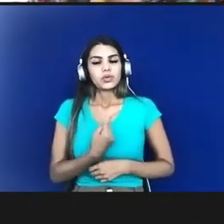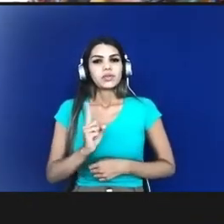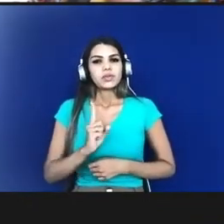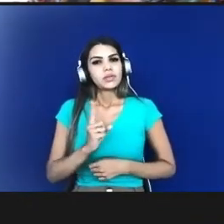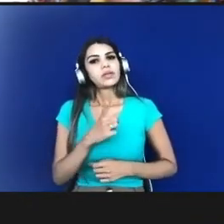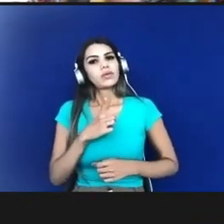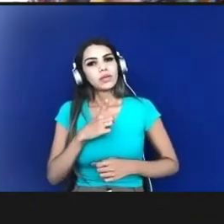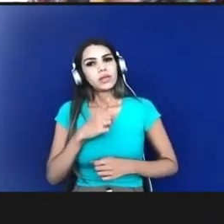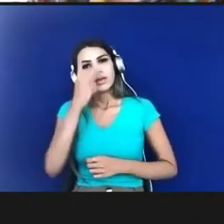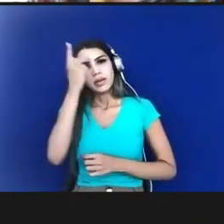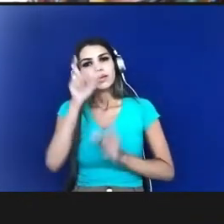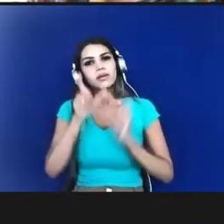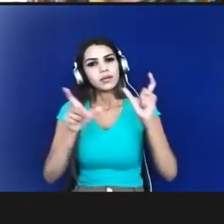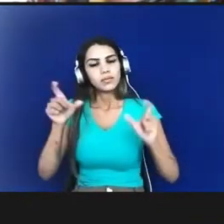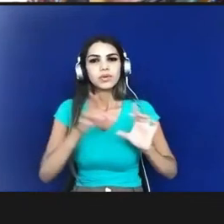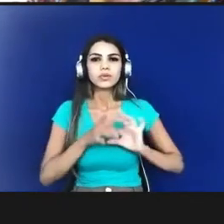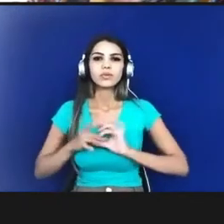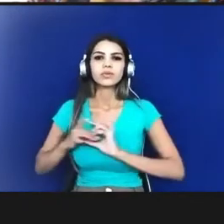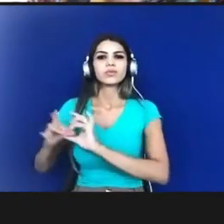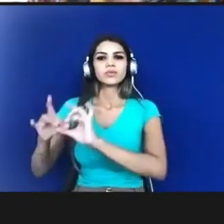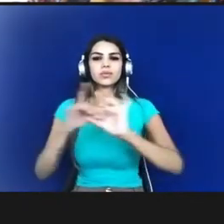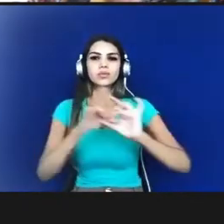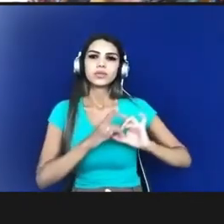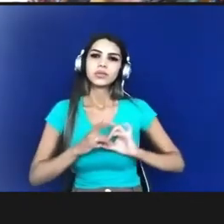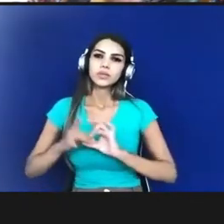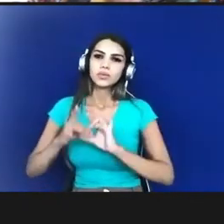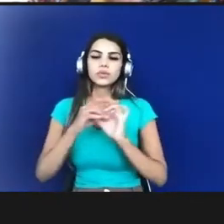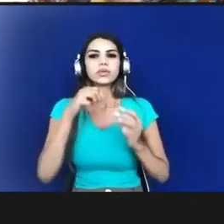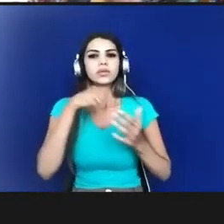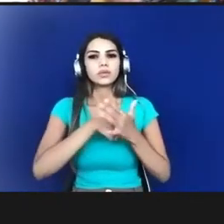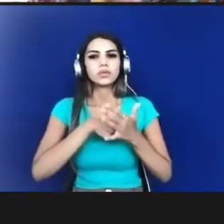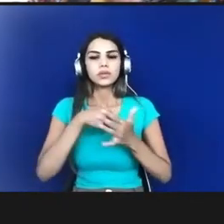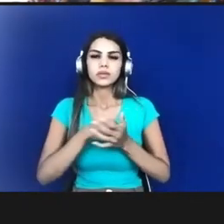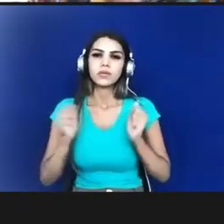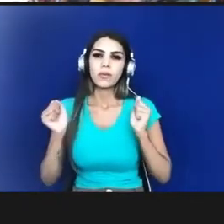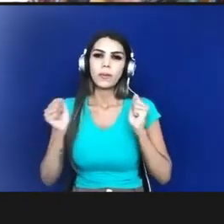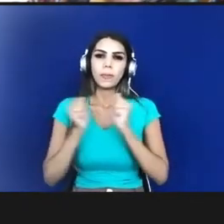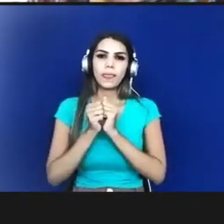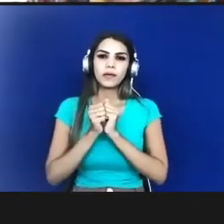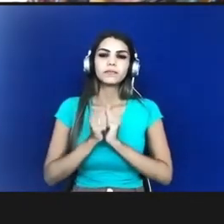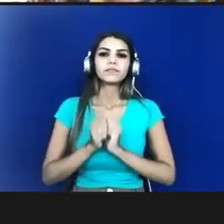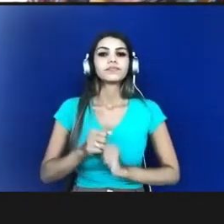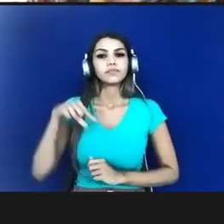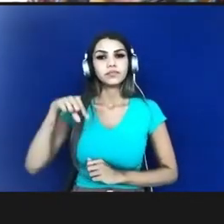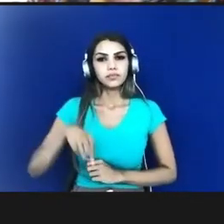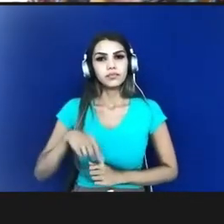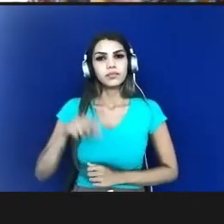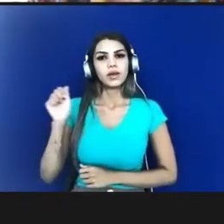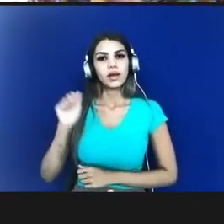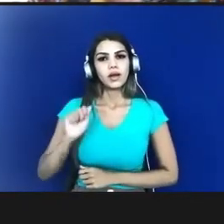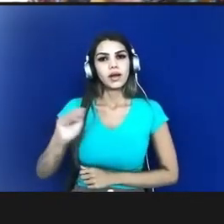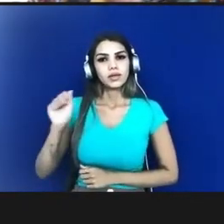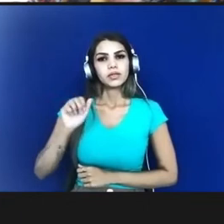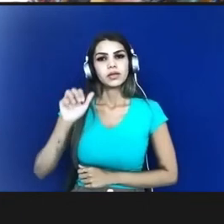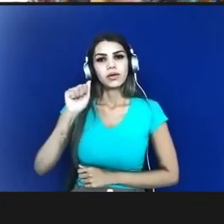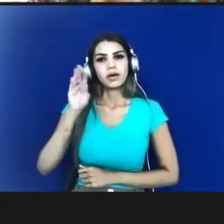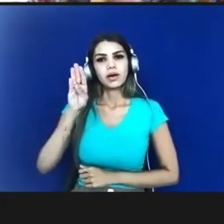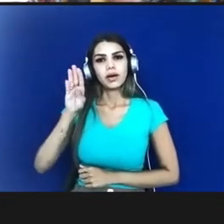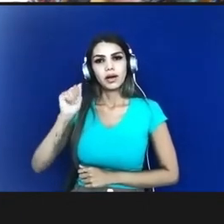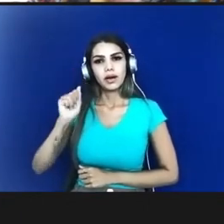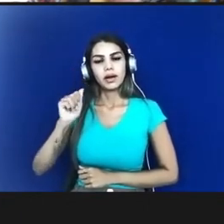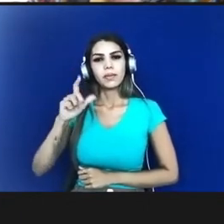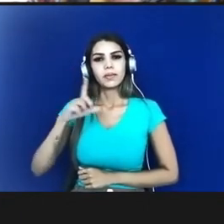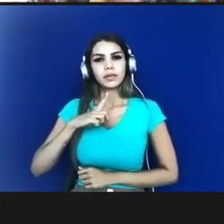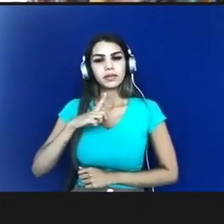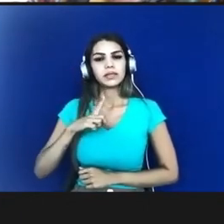companheiros e companheiras de luta a ABBA é uma associação que tem se colocado do mesmo lado da